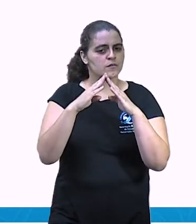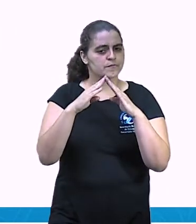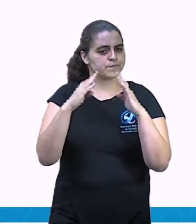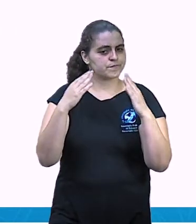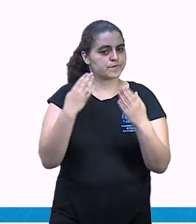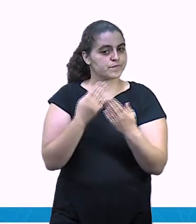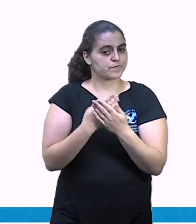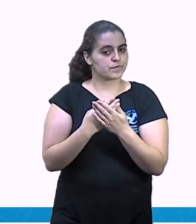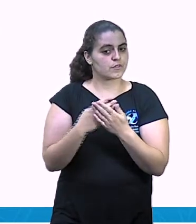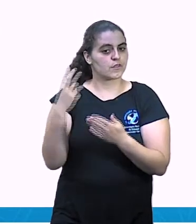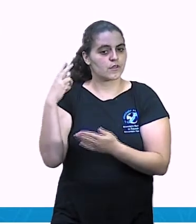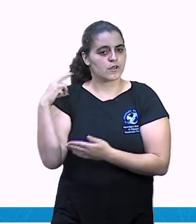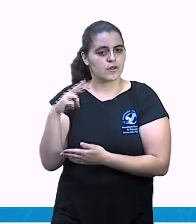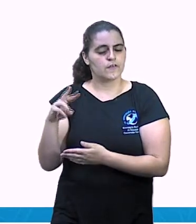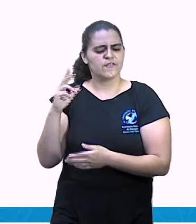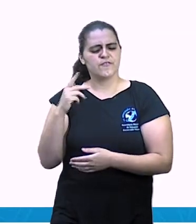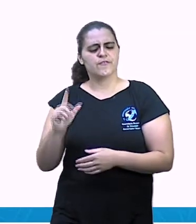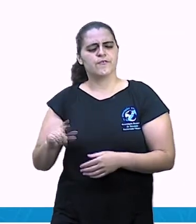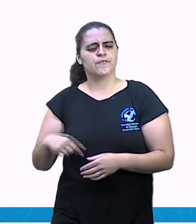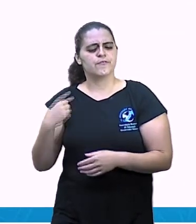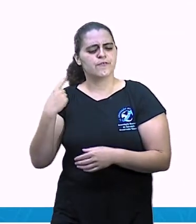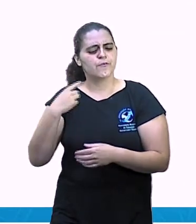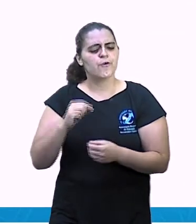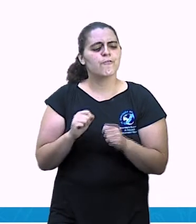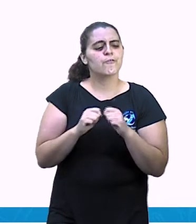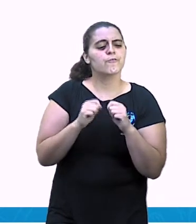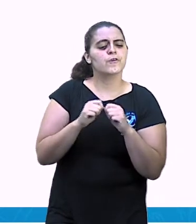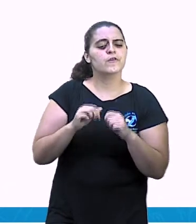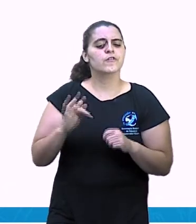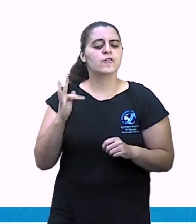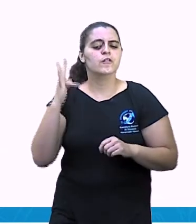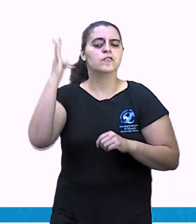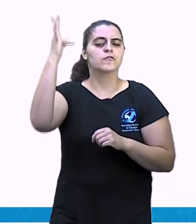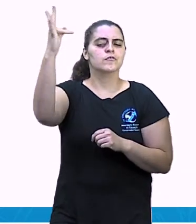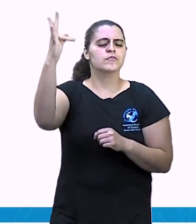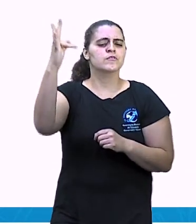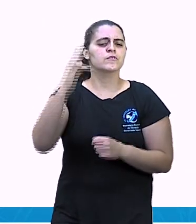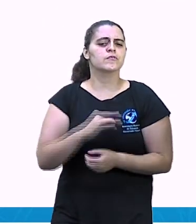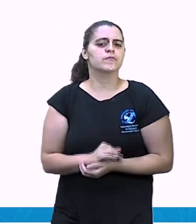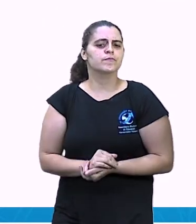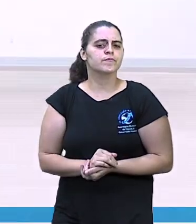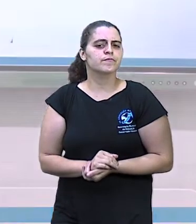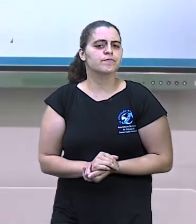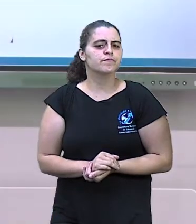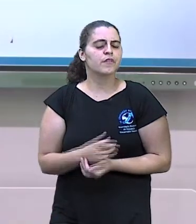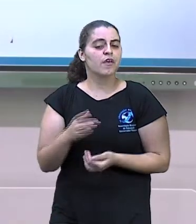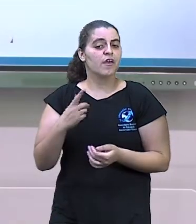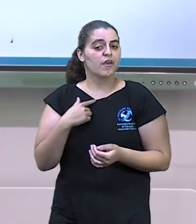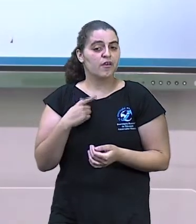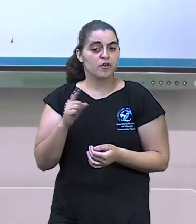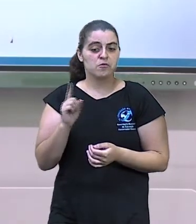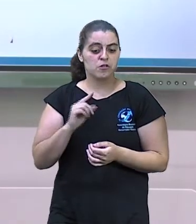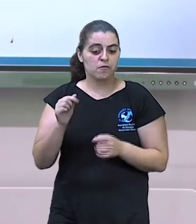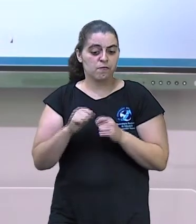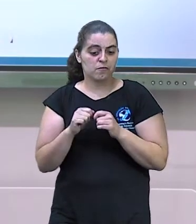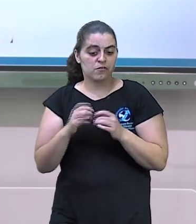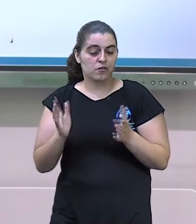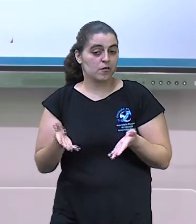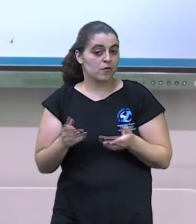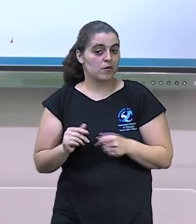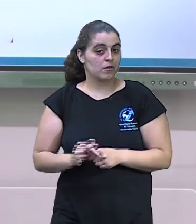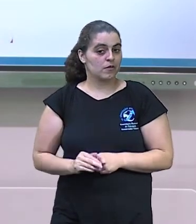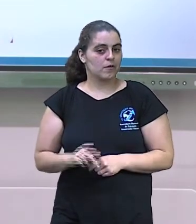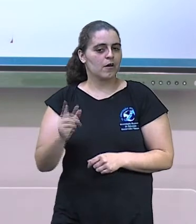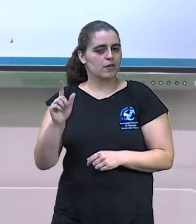essa ação ainda vai acontecer. Ainda não aconteceu. Ela vai acontecer.